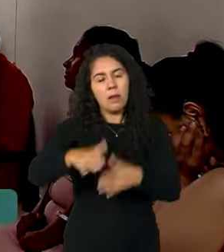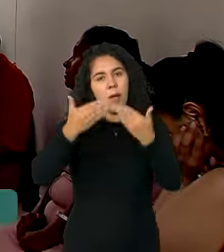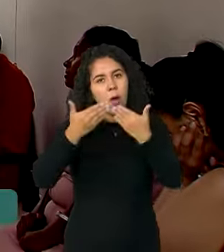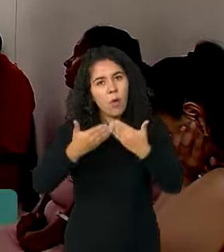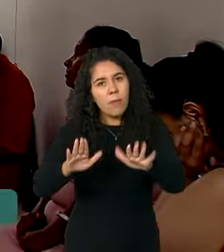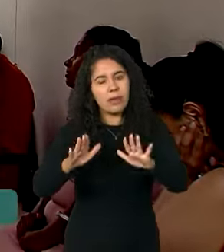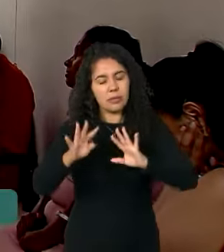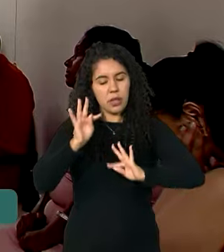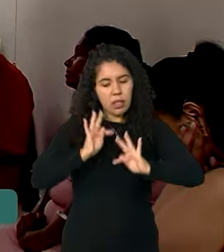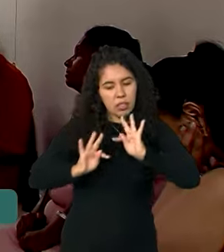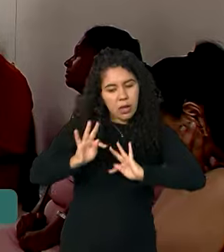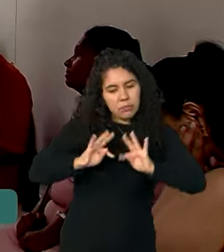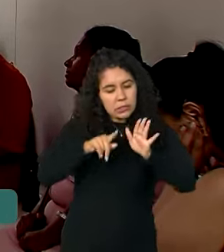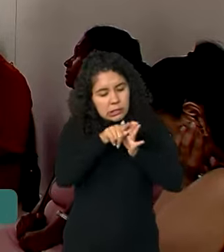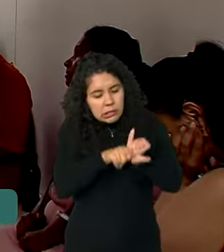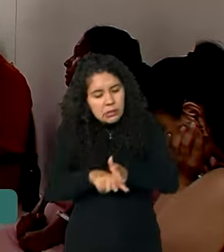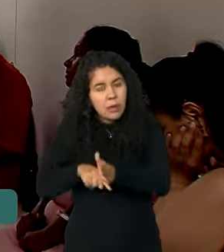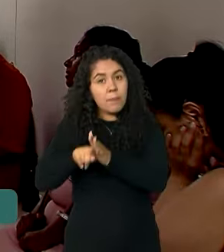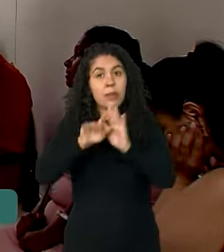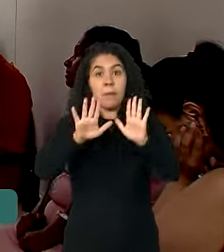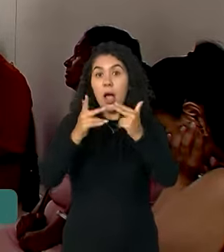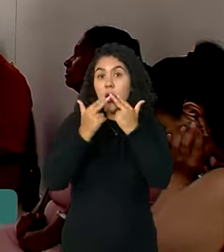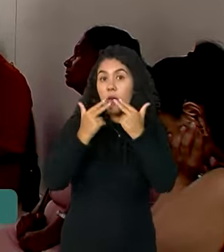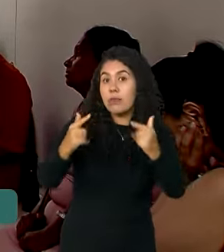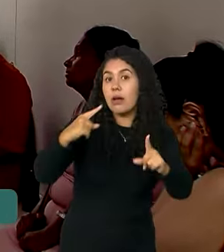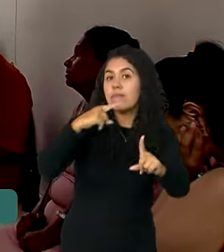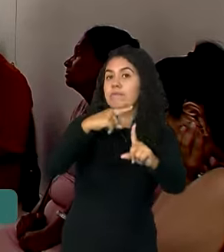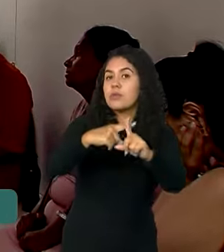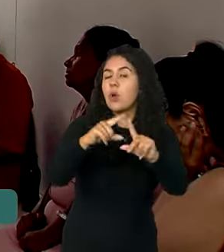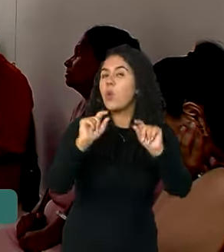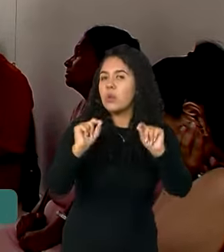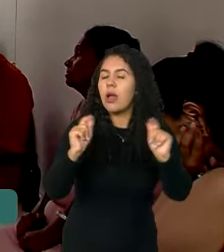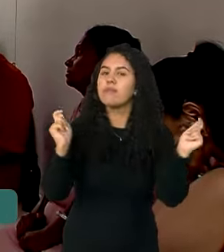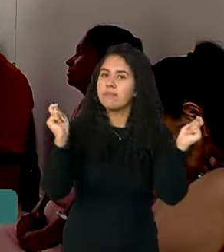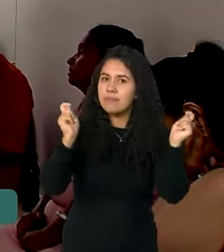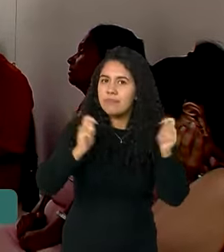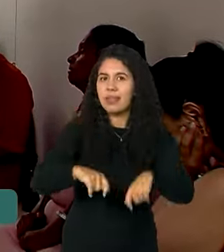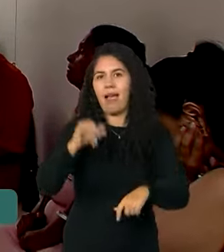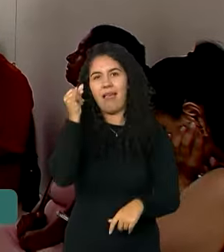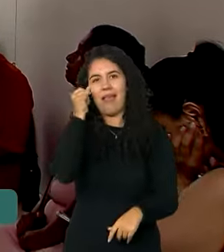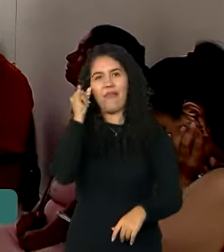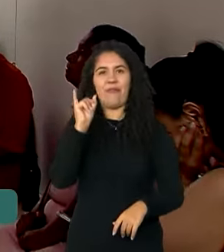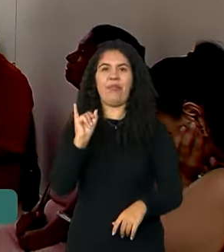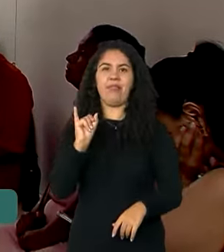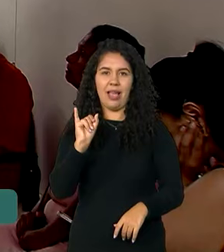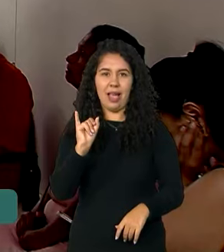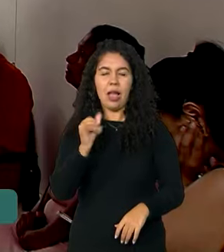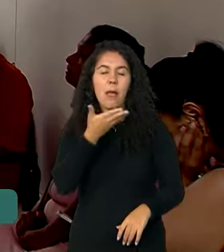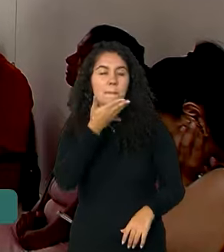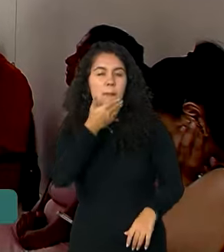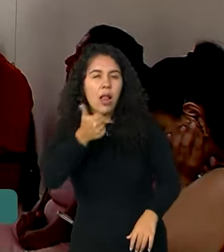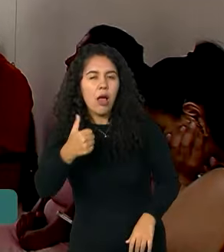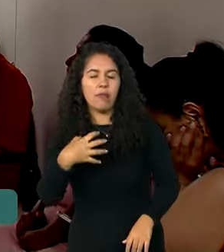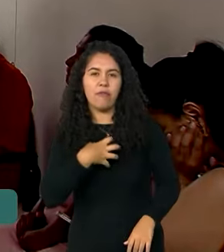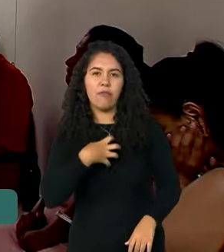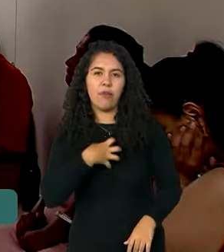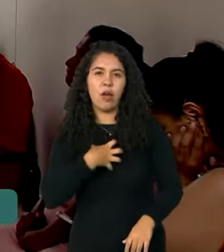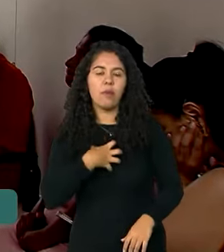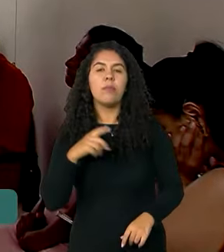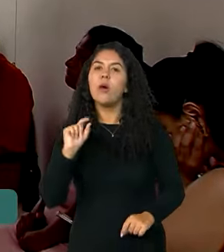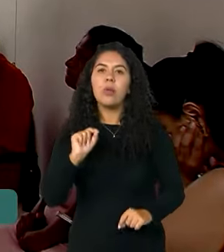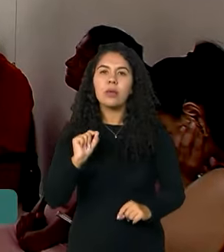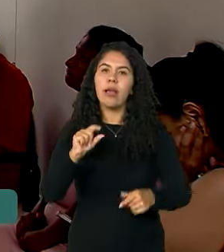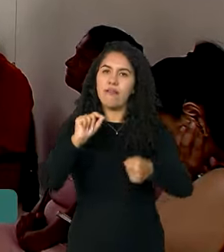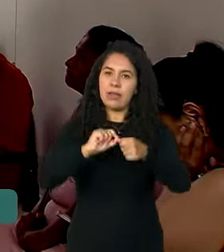ao tratamento. A notícia boa é que é possível prevenir o diabetes e a melhor forma é praticando